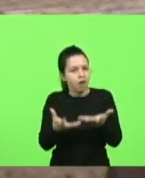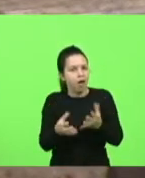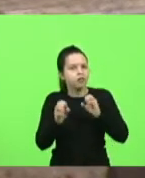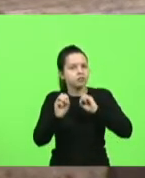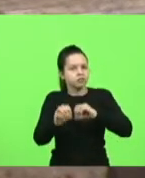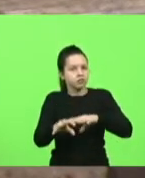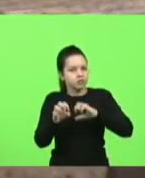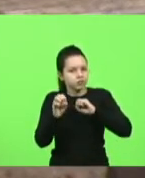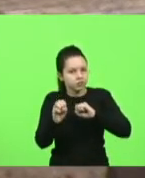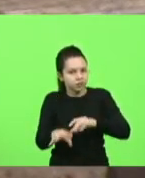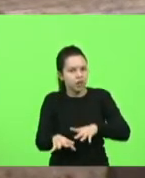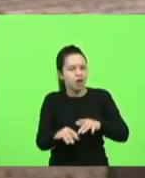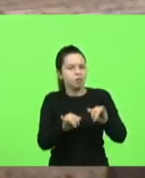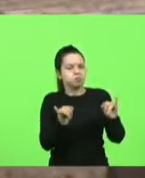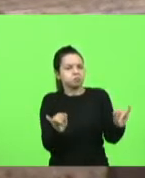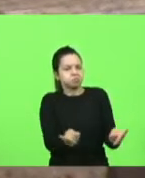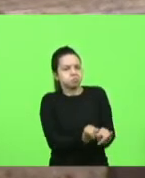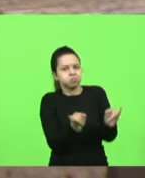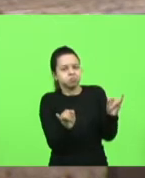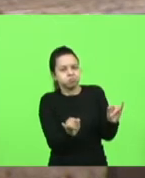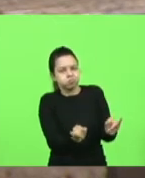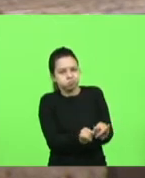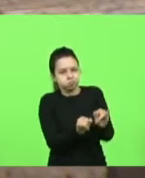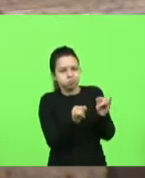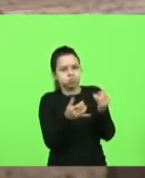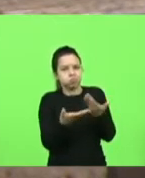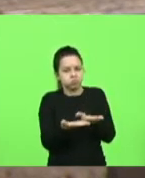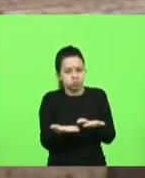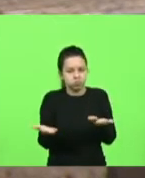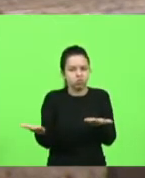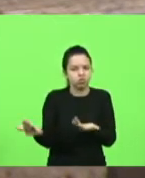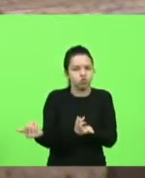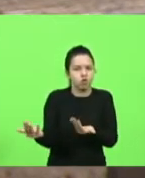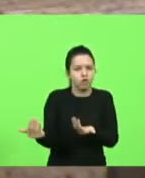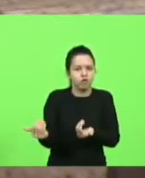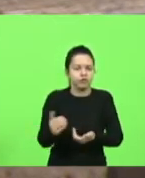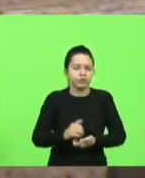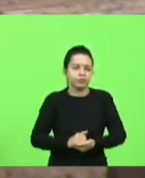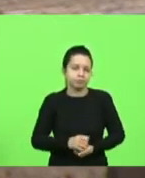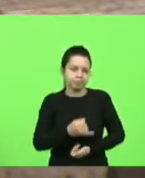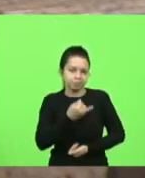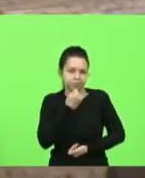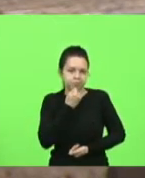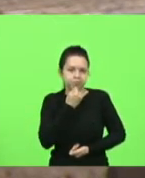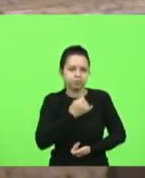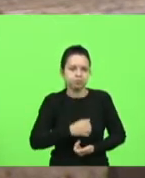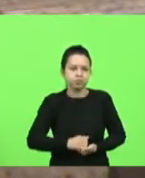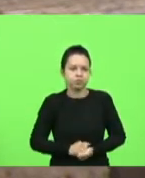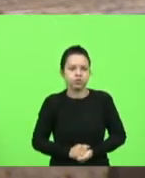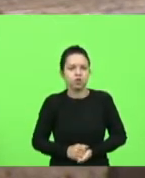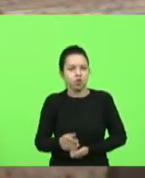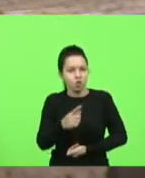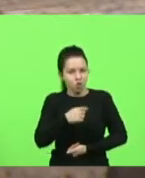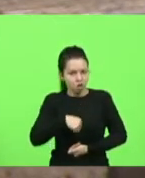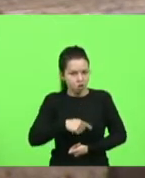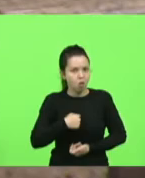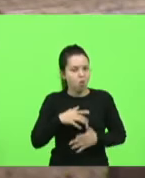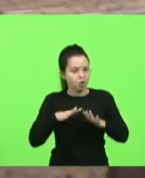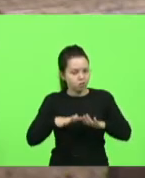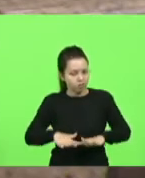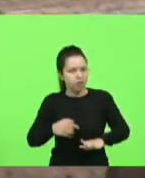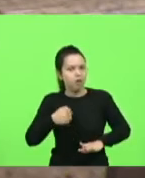essas porcarias para os nossos jovens infelizmente enquanto eu estiver aqui eu vou vir sempre